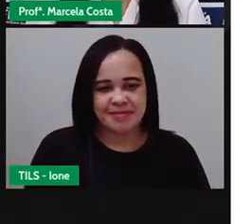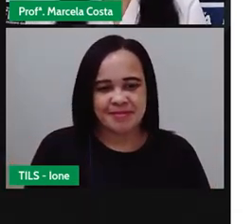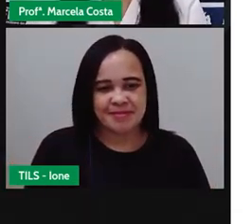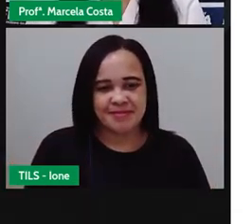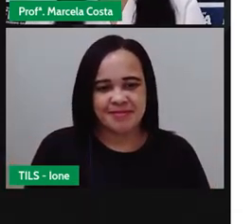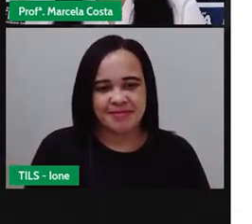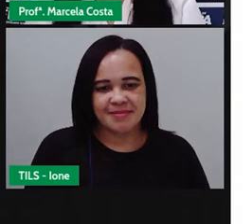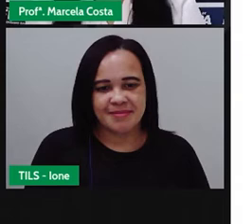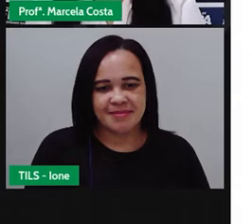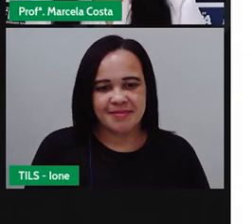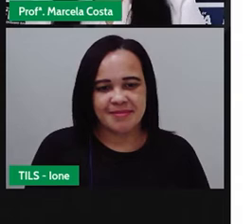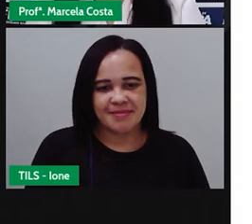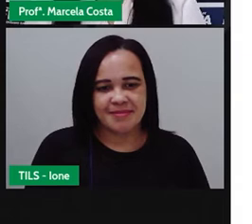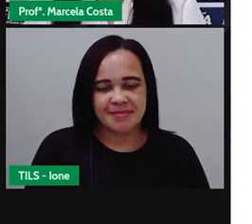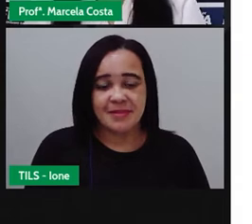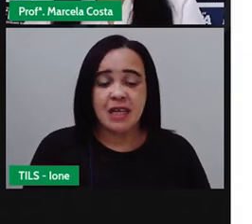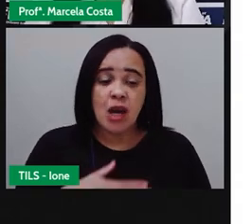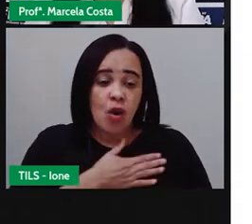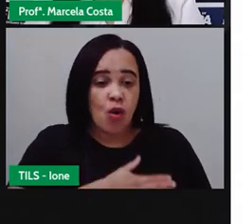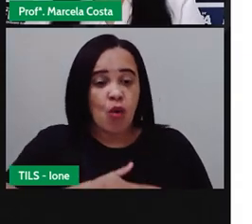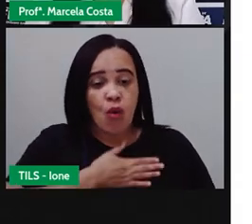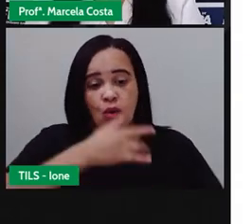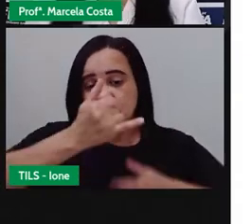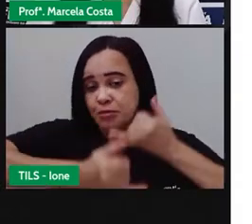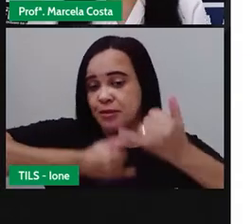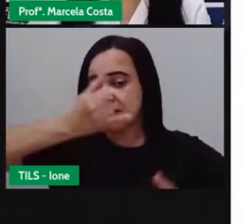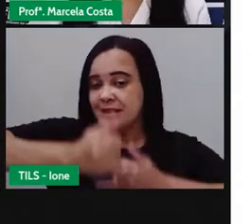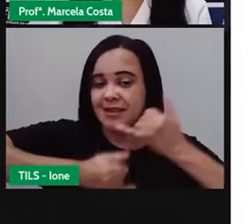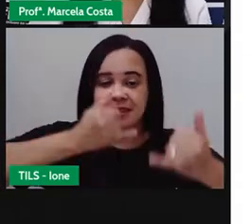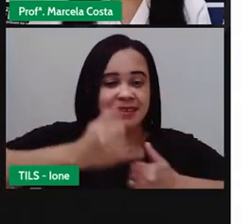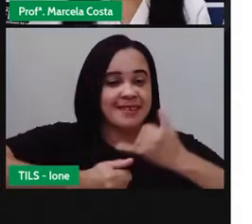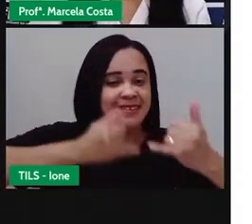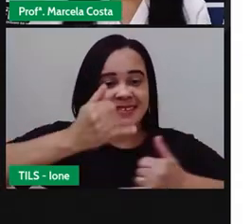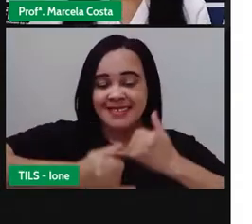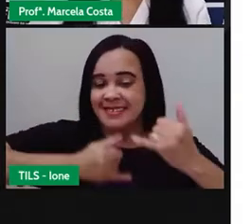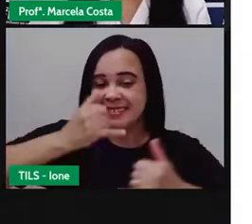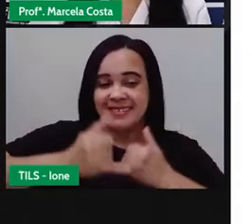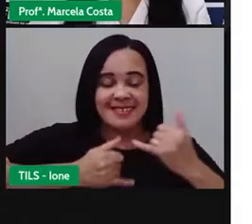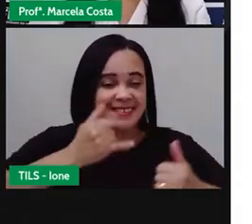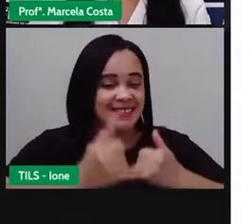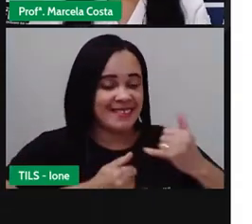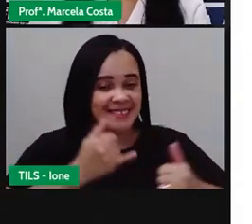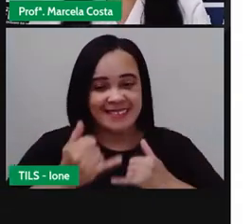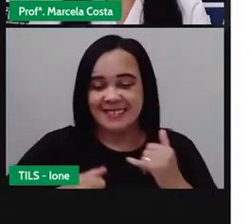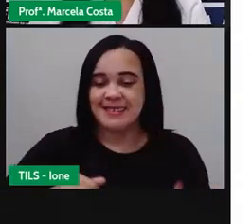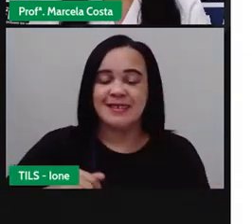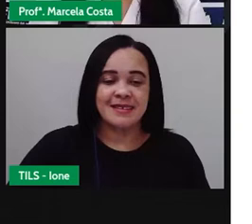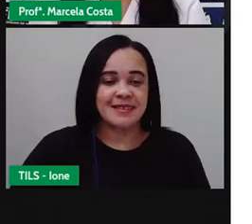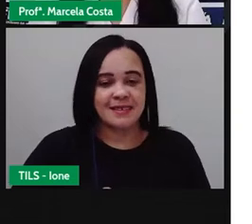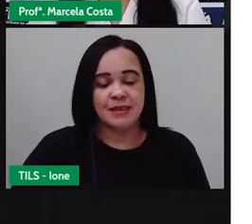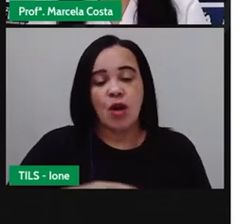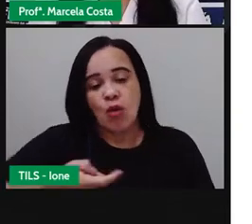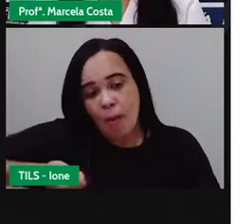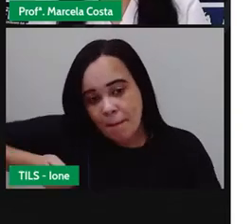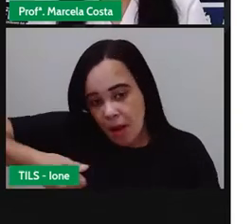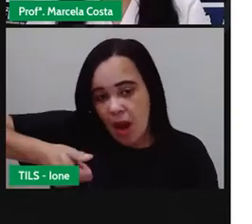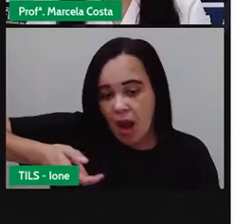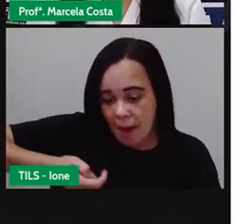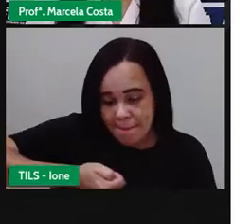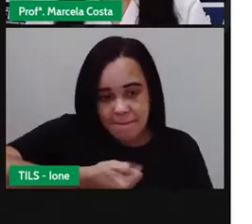um gosta de brincar de amarelinha, o outro gosta de brincar de bolinha de gude.